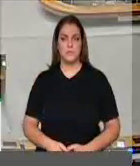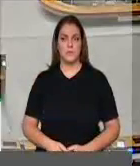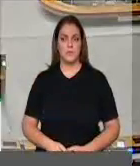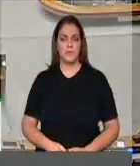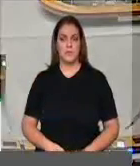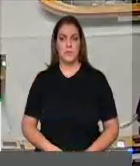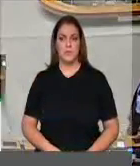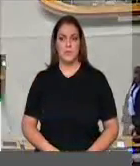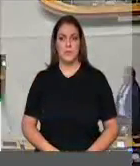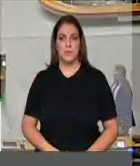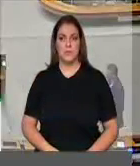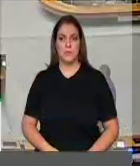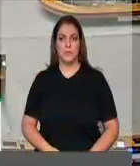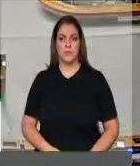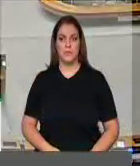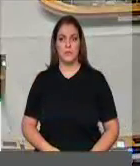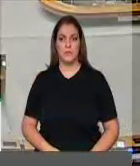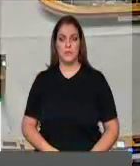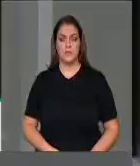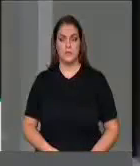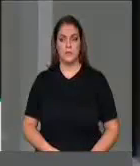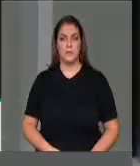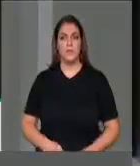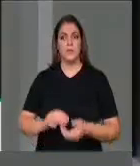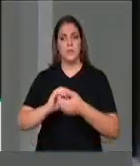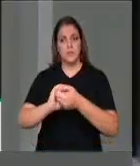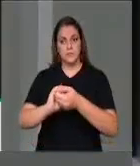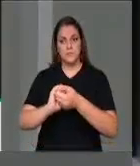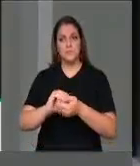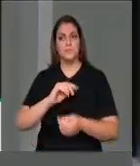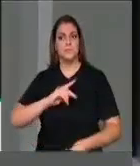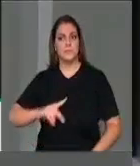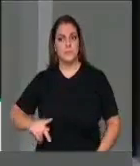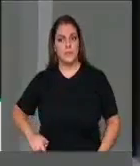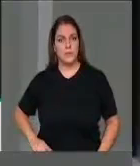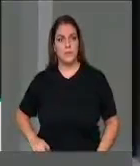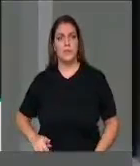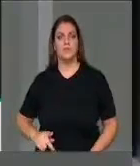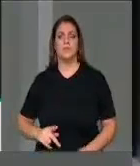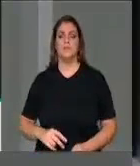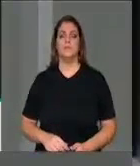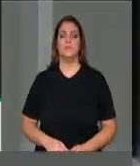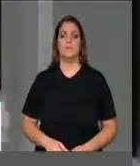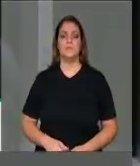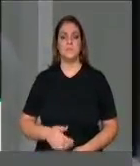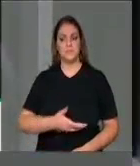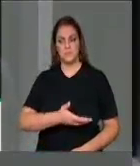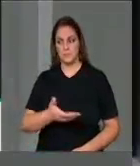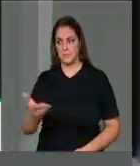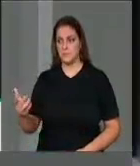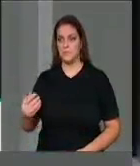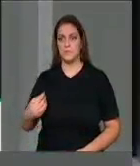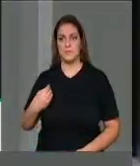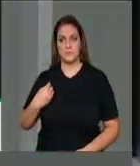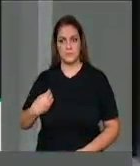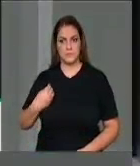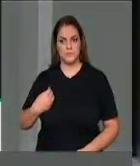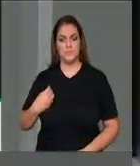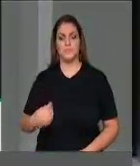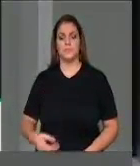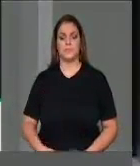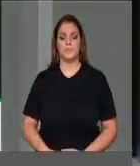Deputado Carlos Manato, que preside esta sessão, senhoras e senhores deputados.